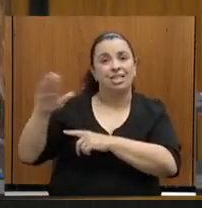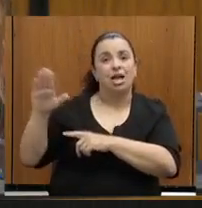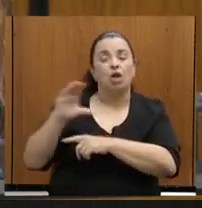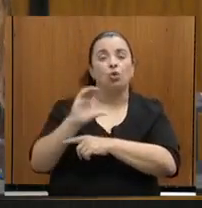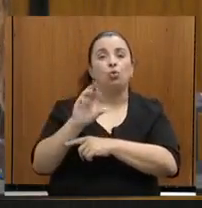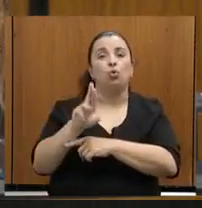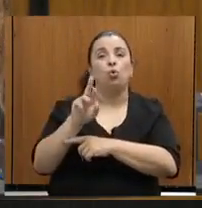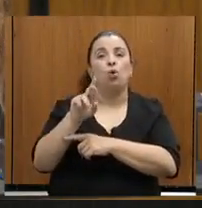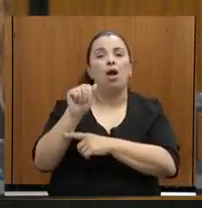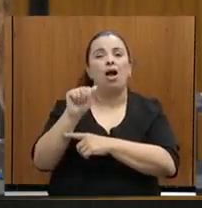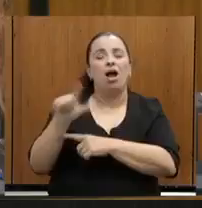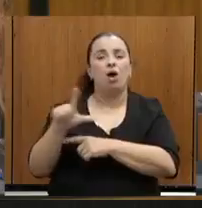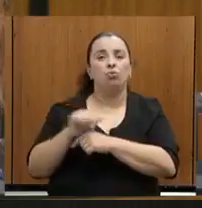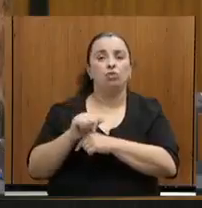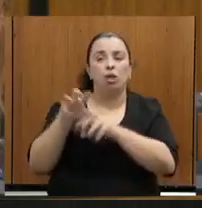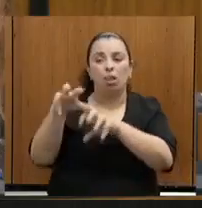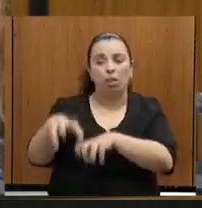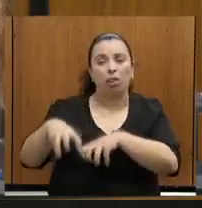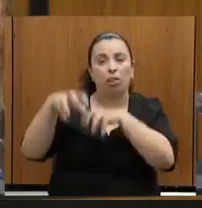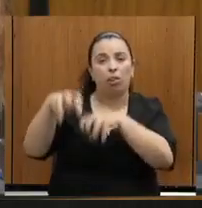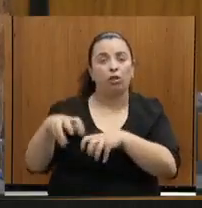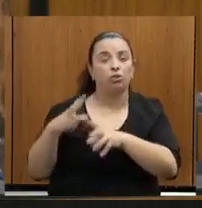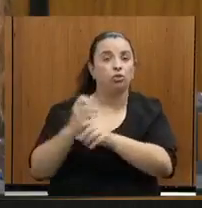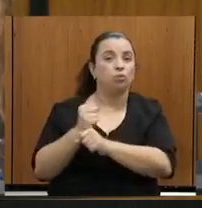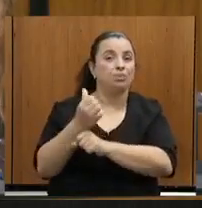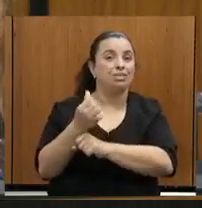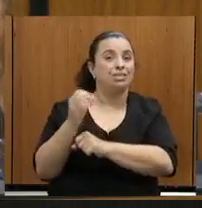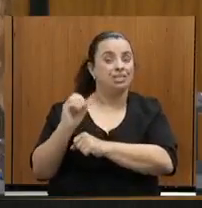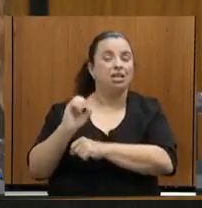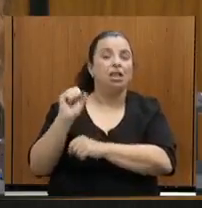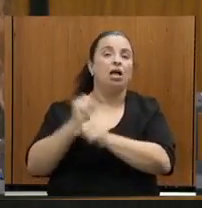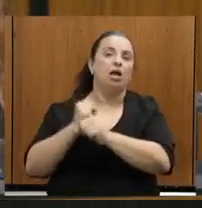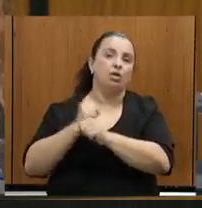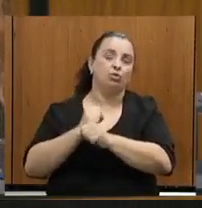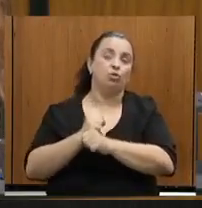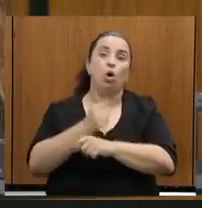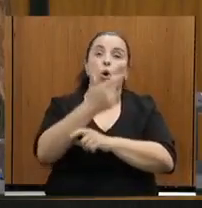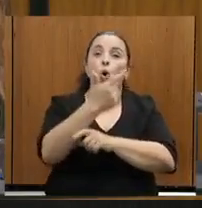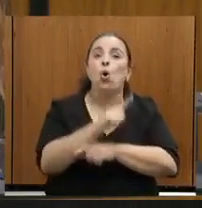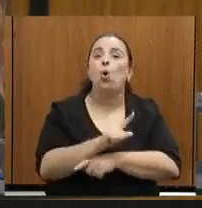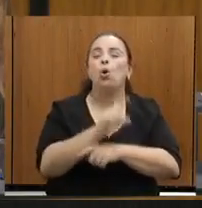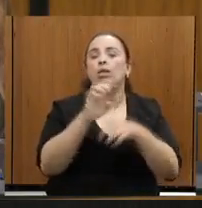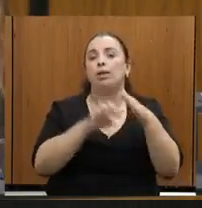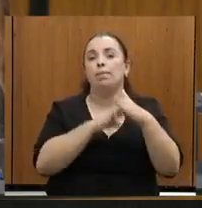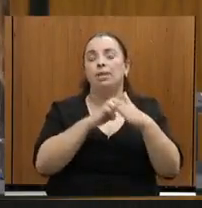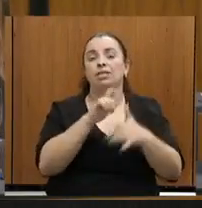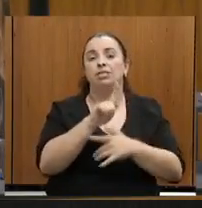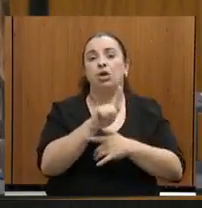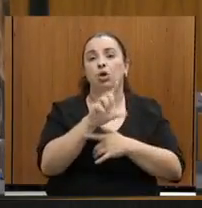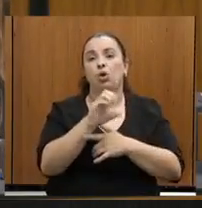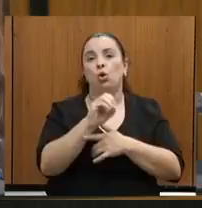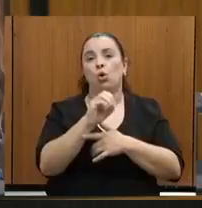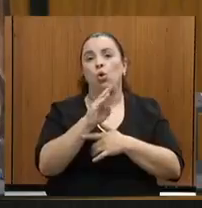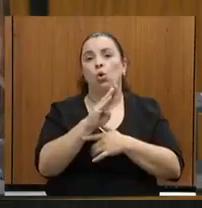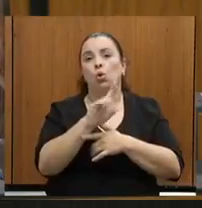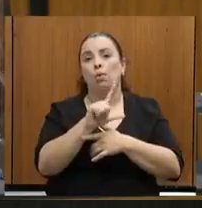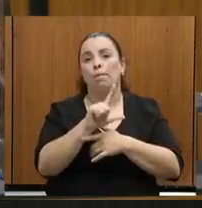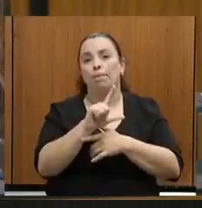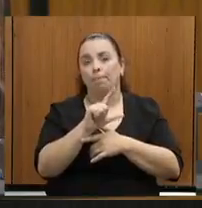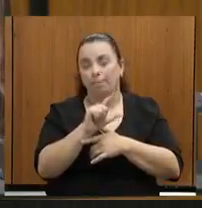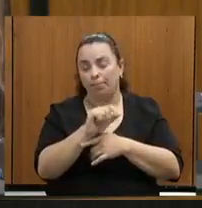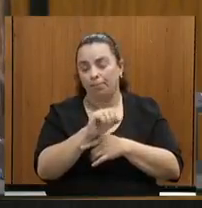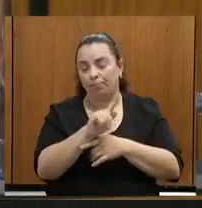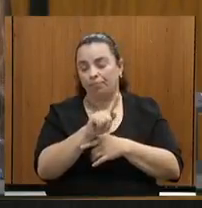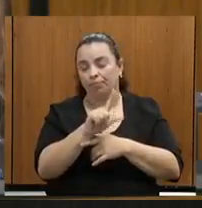A global mineração também hoje explora a Serra do Curral. Estamos com o